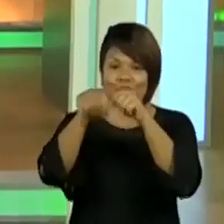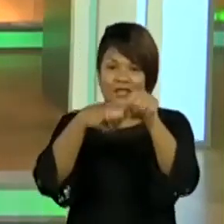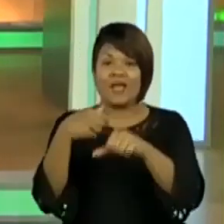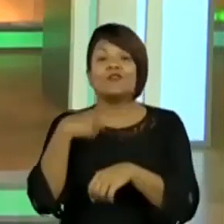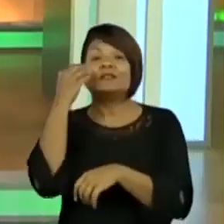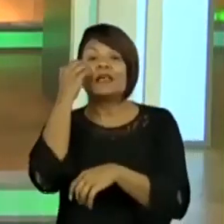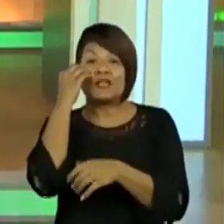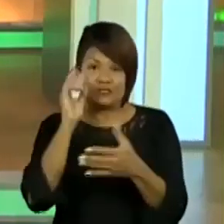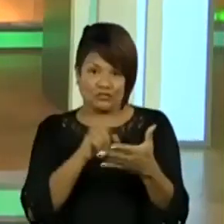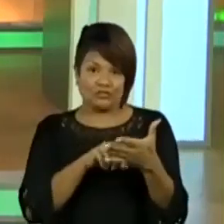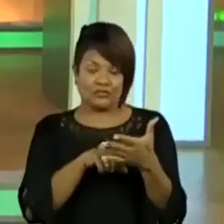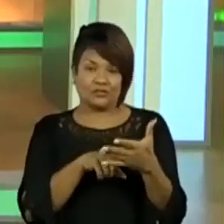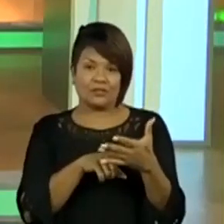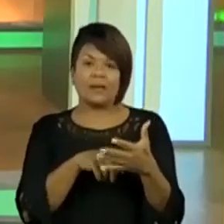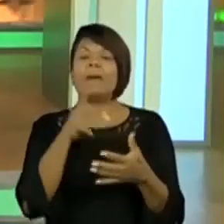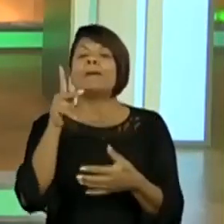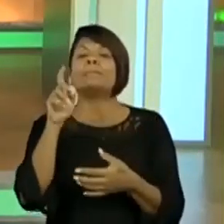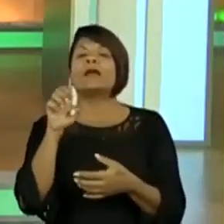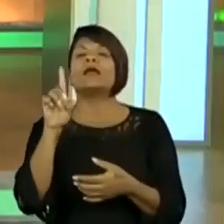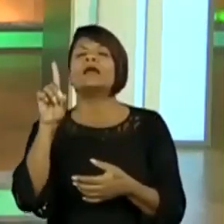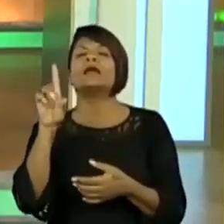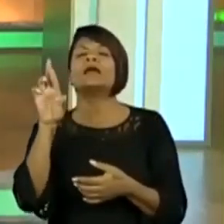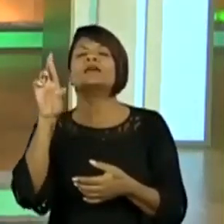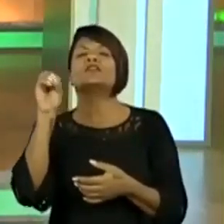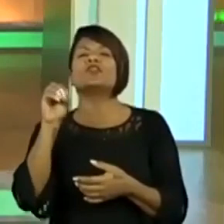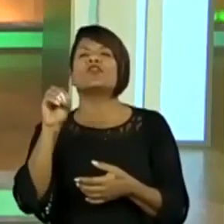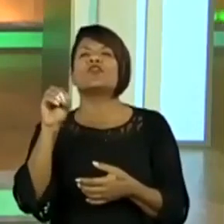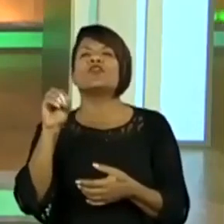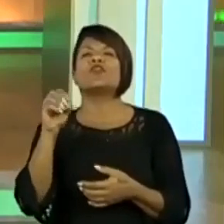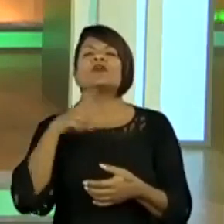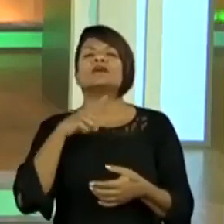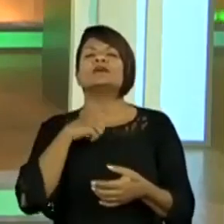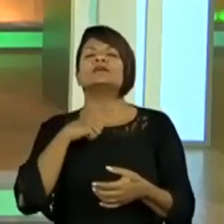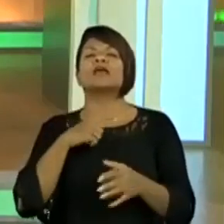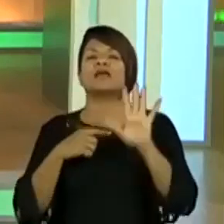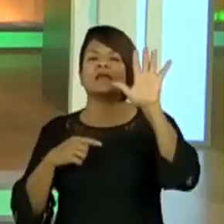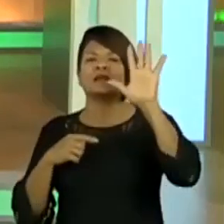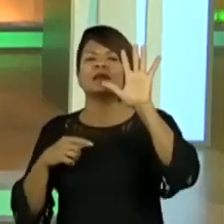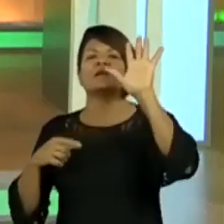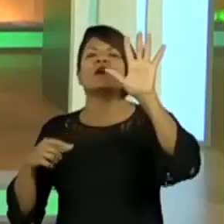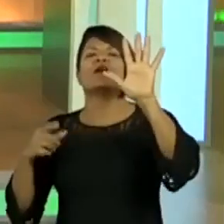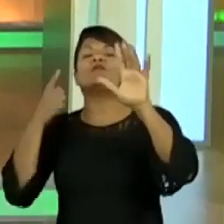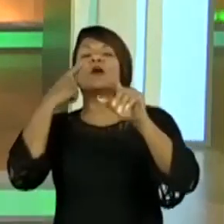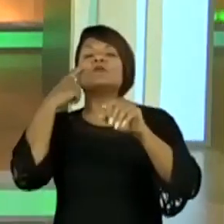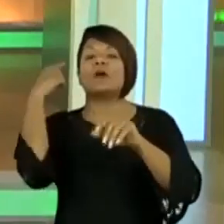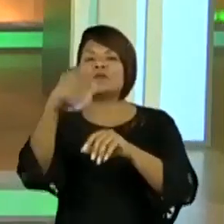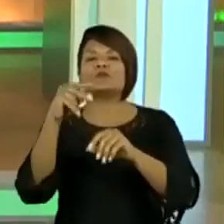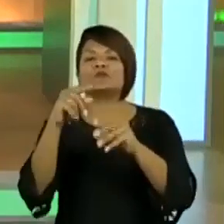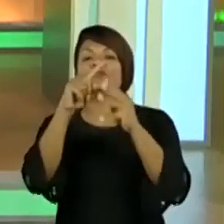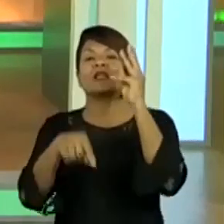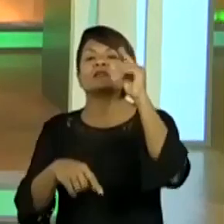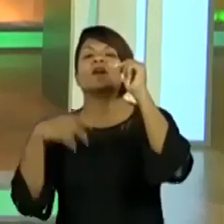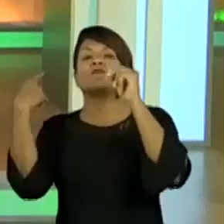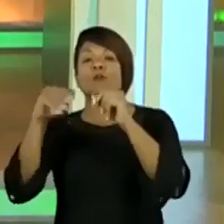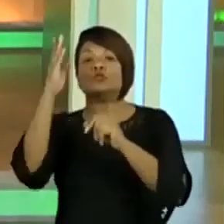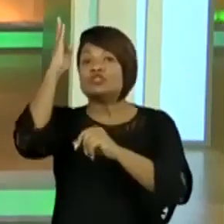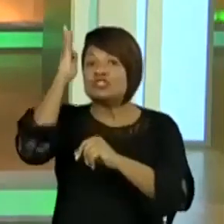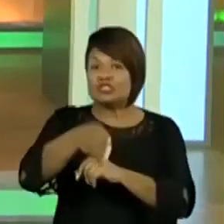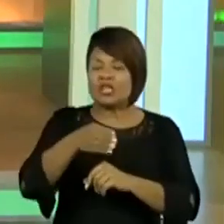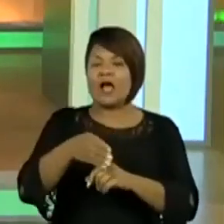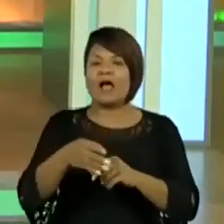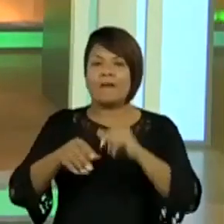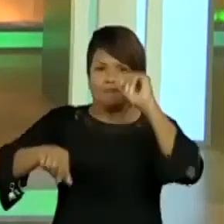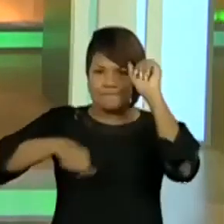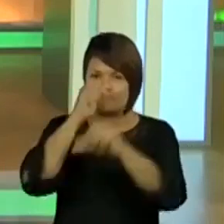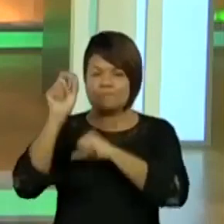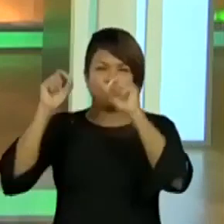ó. Pedro, Gustavo e Ângelo. Mãozinha na frente da televisão. Vai. Pedro, Gustavo e Ângelo. No já, vocês falam.